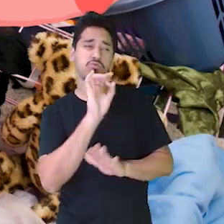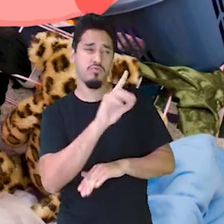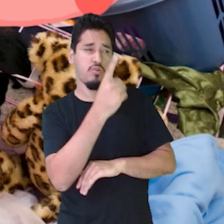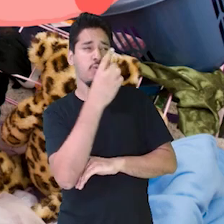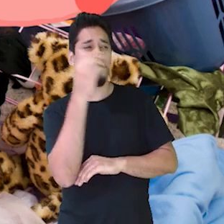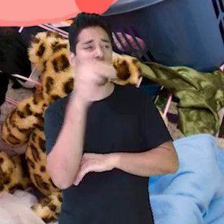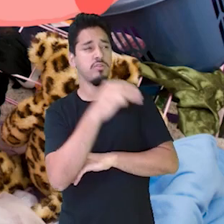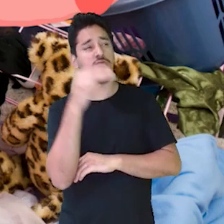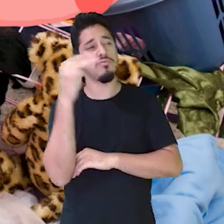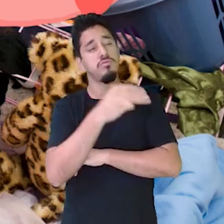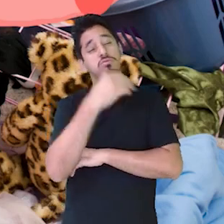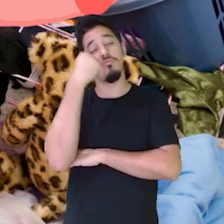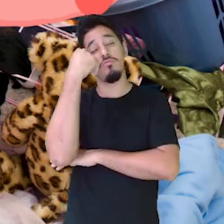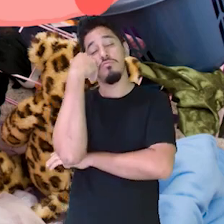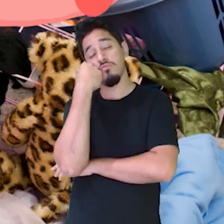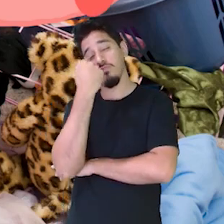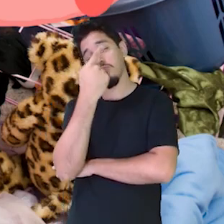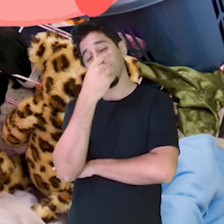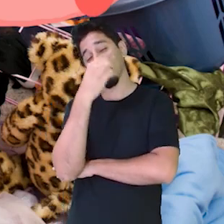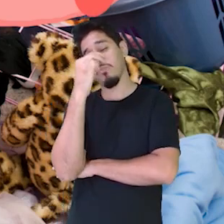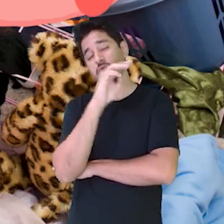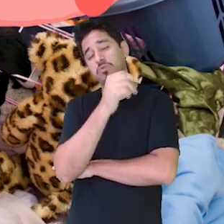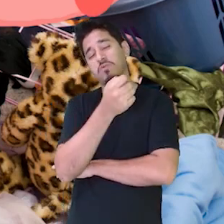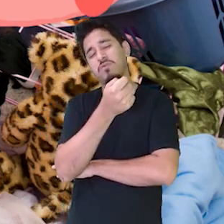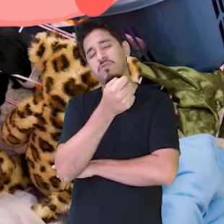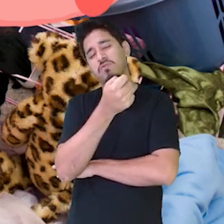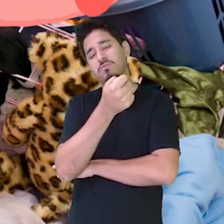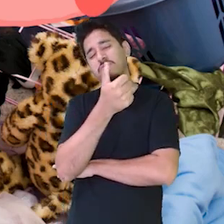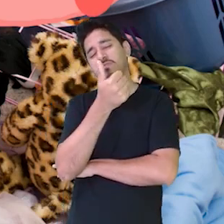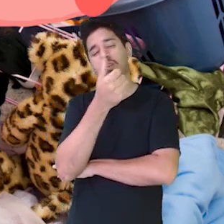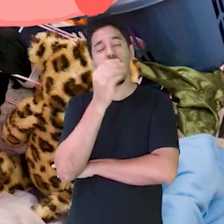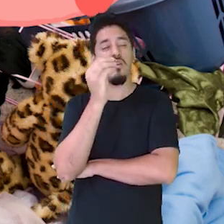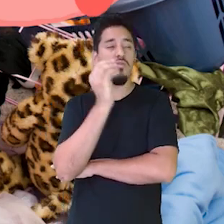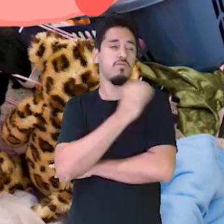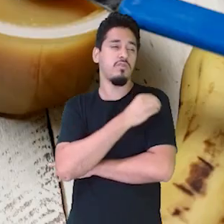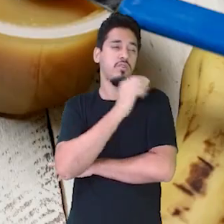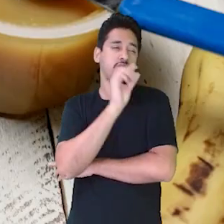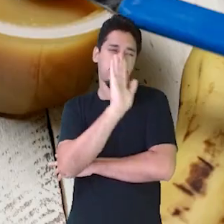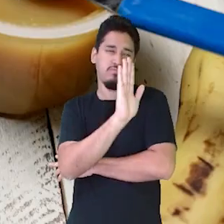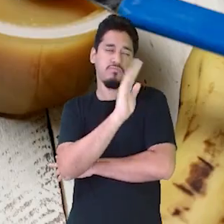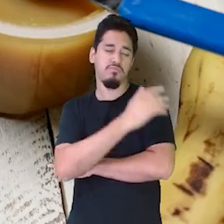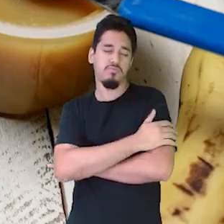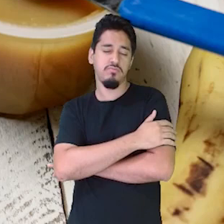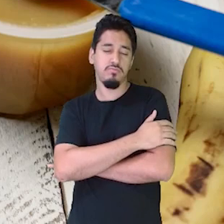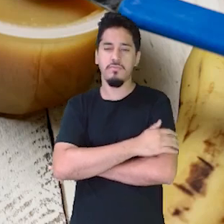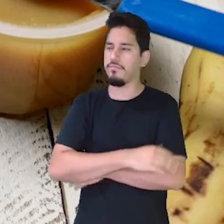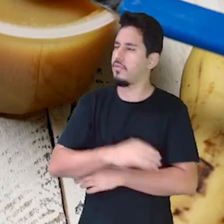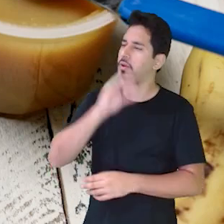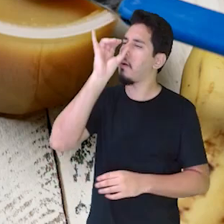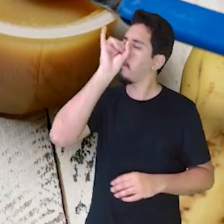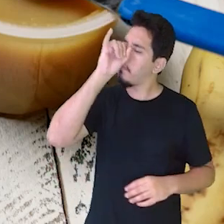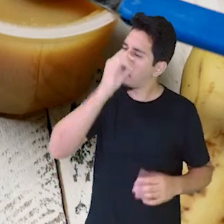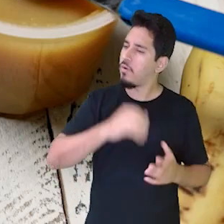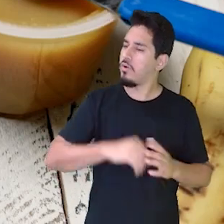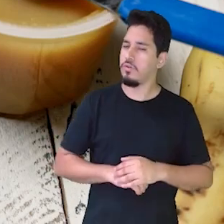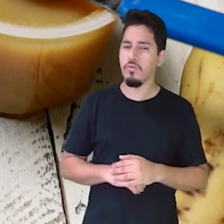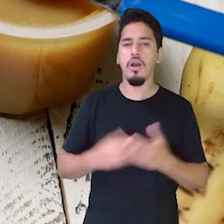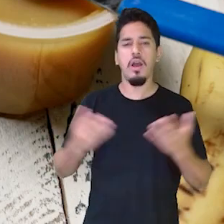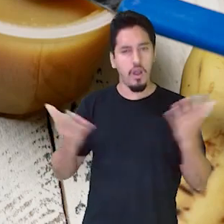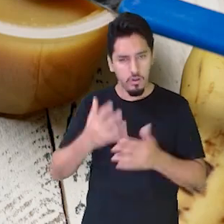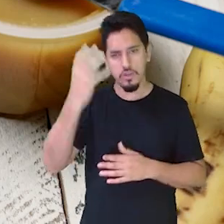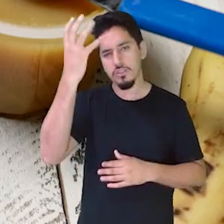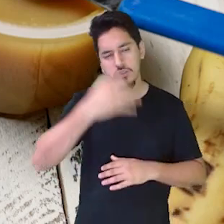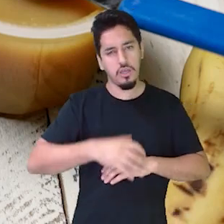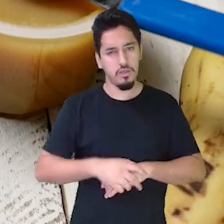minutinho. Porquinho, pouco agora. Porquinho, agora é